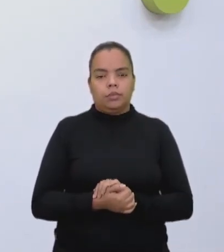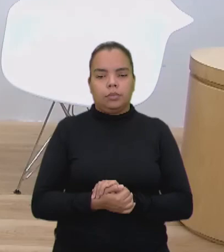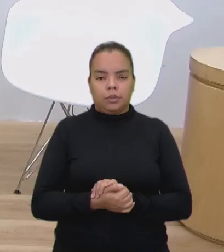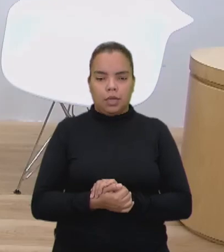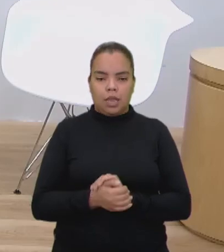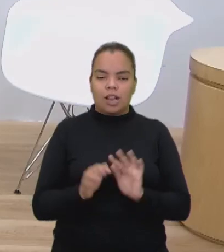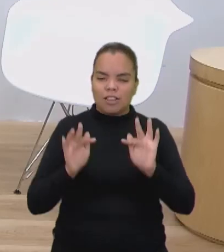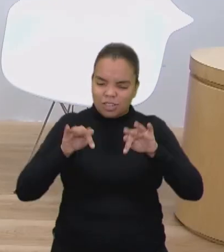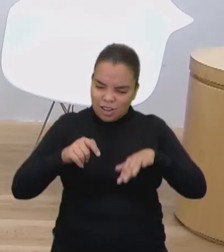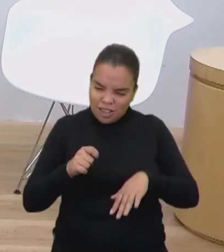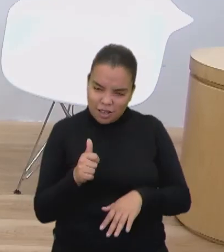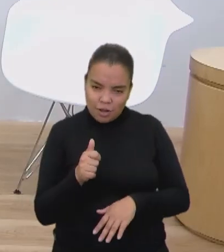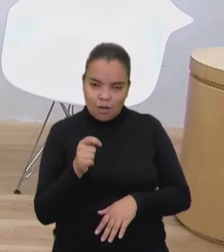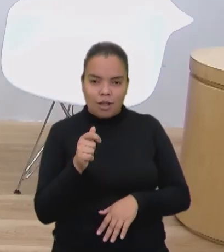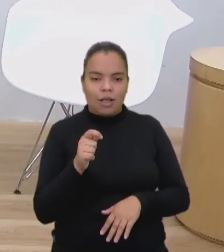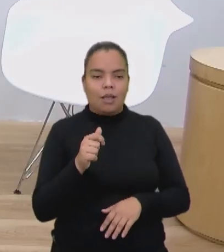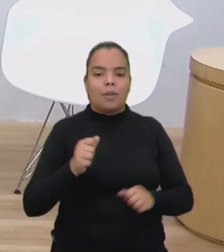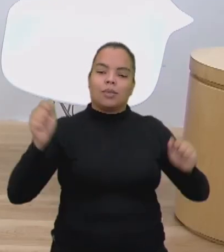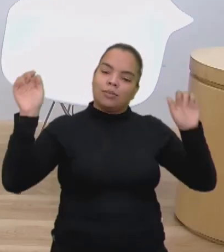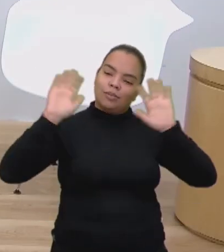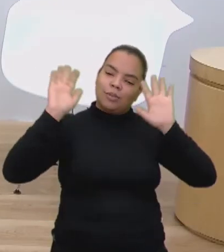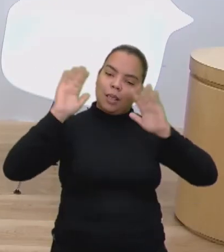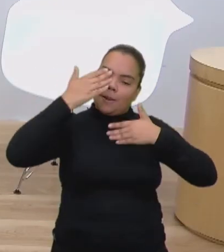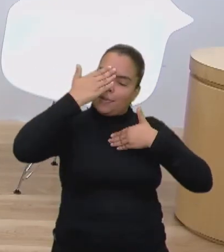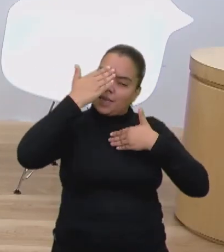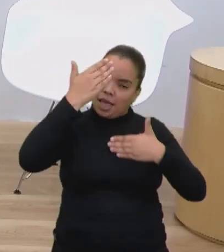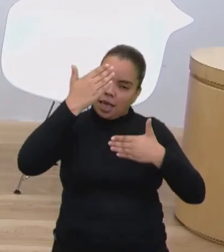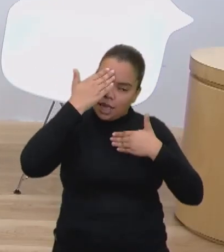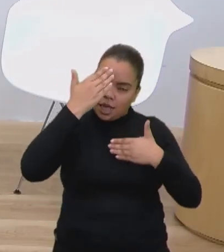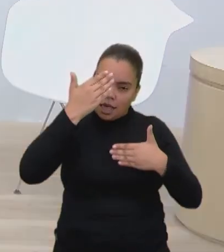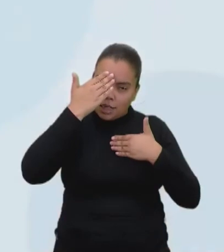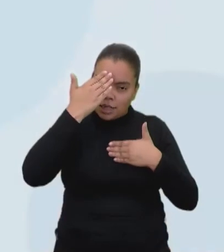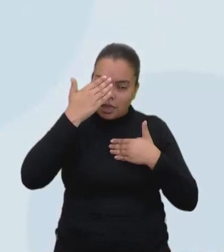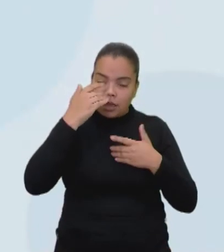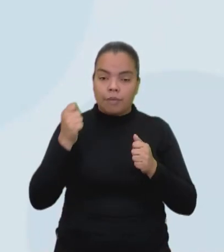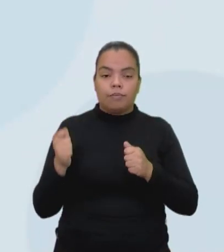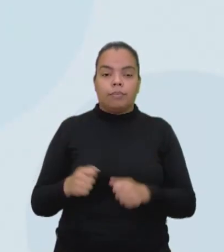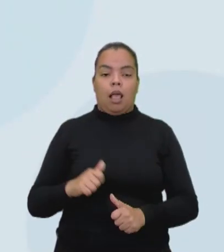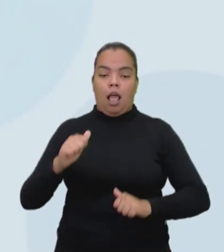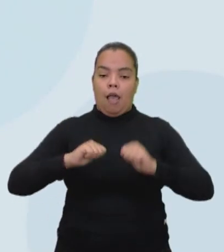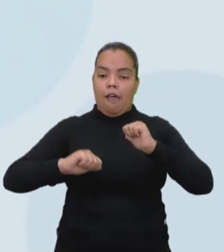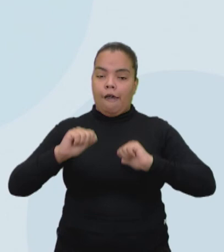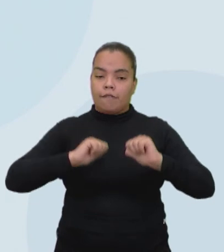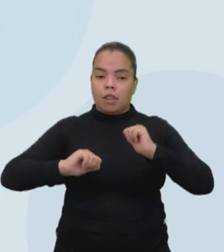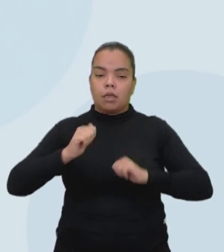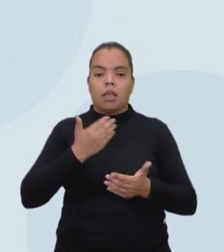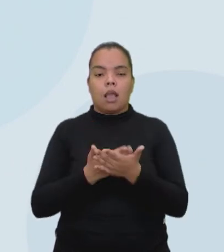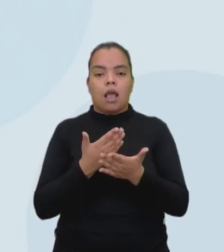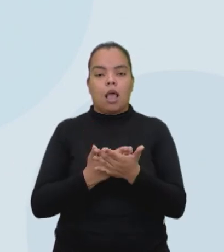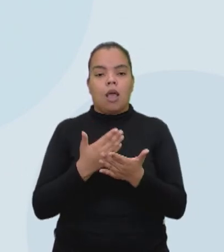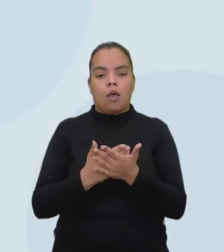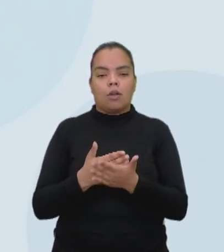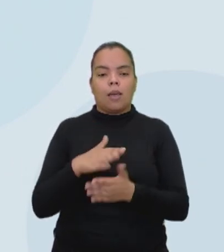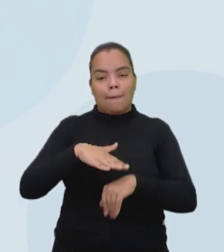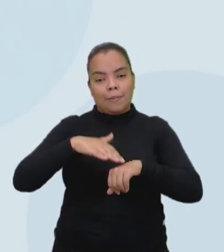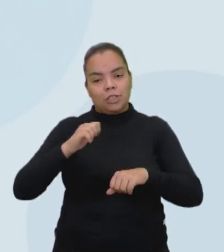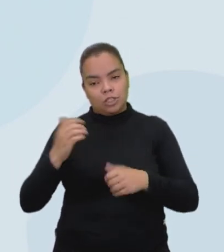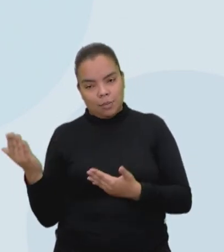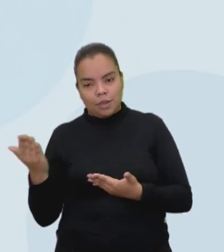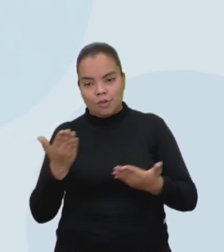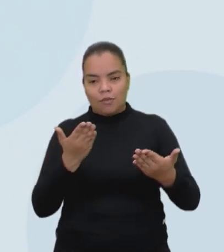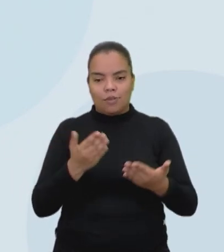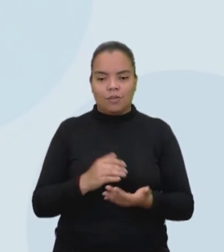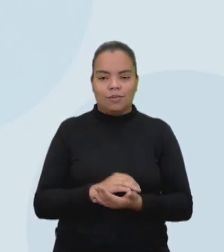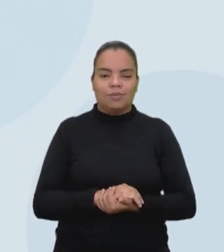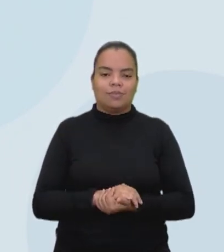Estamos chegando ao fim, Ilana. Manda um tchau para a galera. Obrigada, gente. Não esquece de avaliar nossa aula. Estamos aí, né, professor? Me chama que eu venho. Opa!